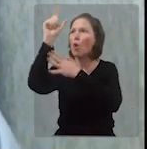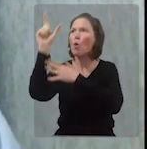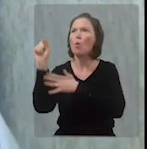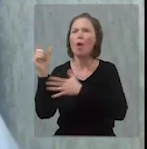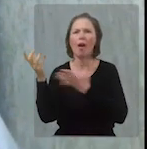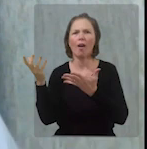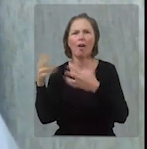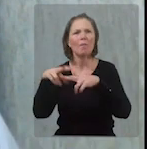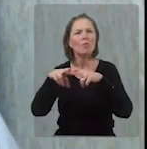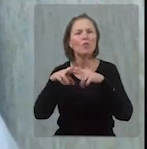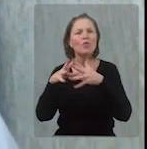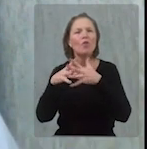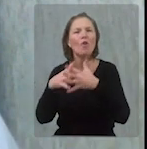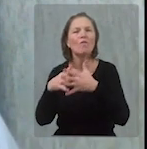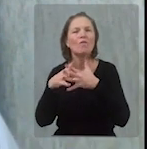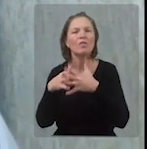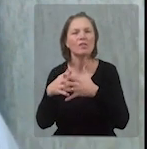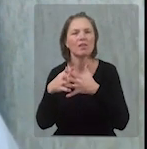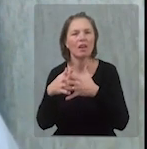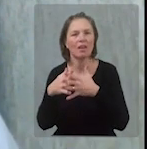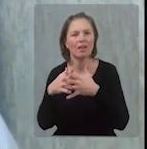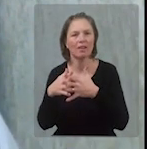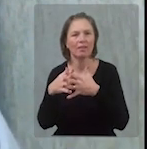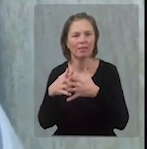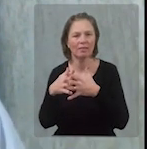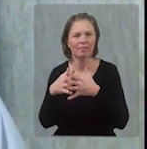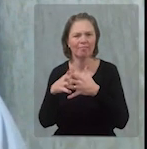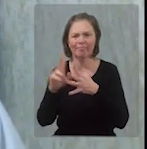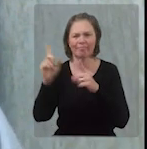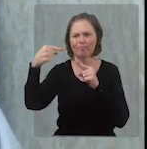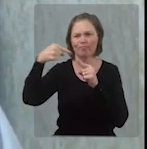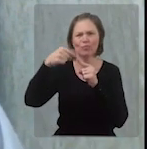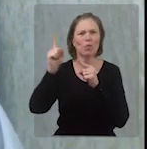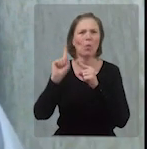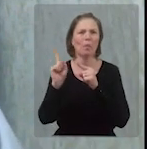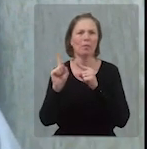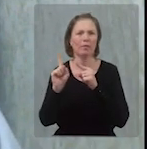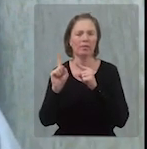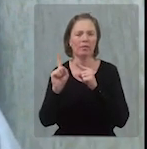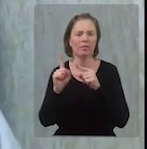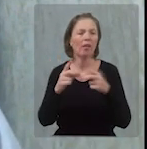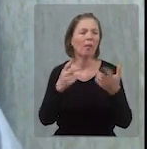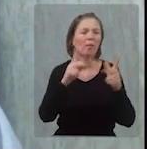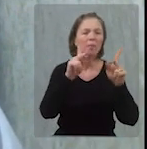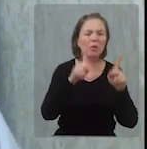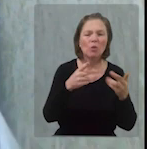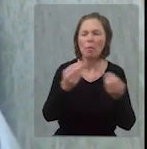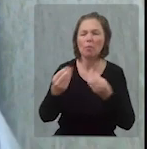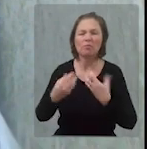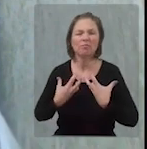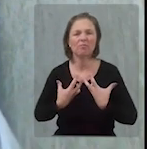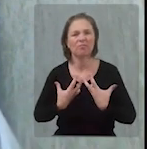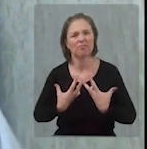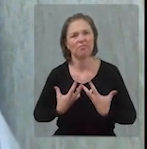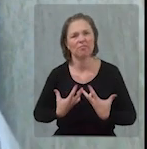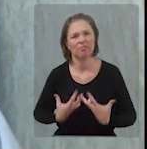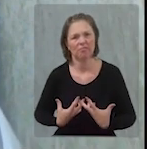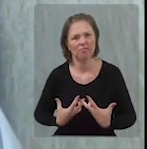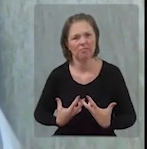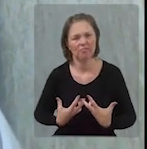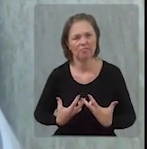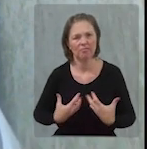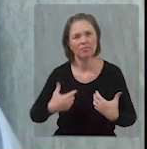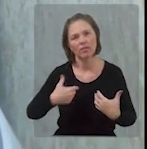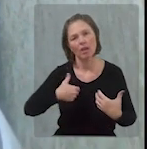Por isso, tanta gente confusa da cabeça e aflita do coração neste mar de fantasias e decepções.